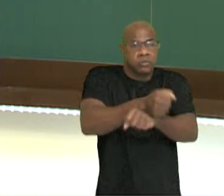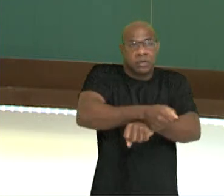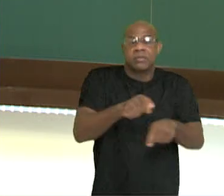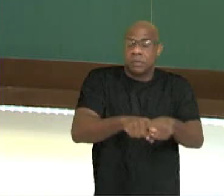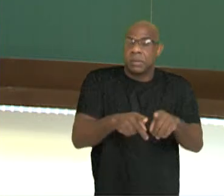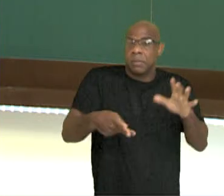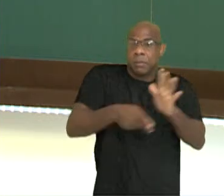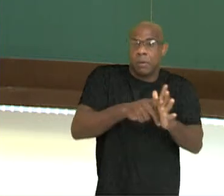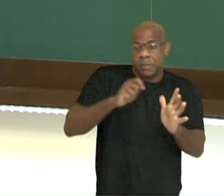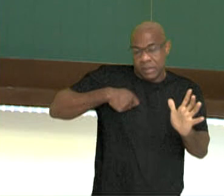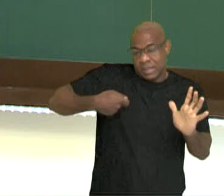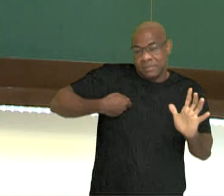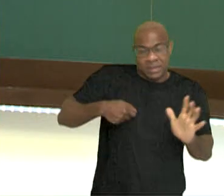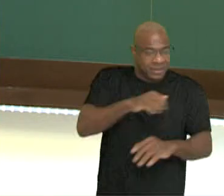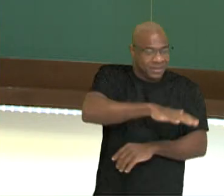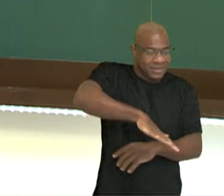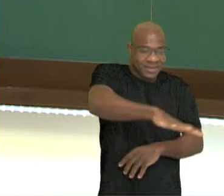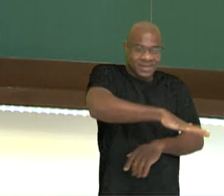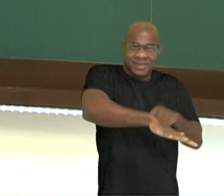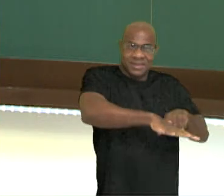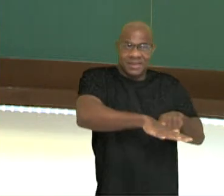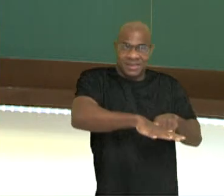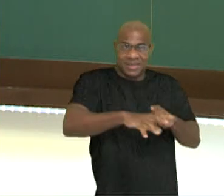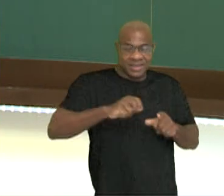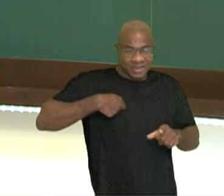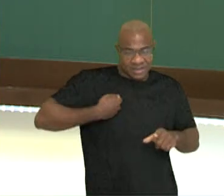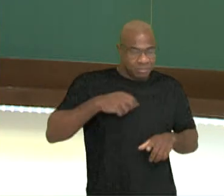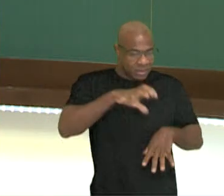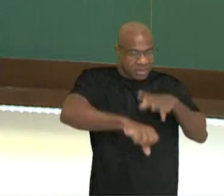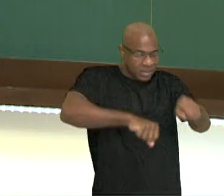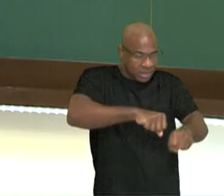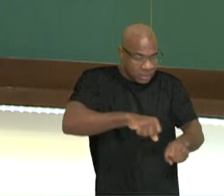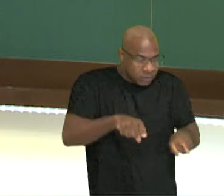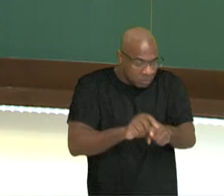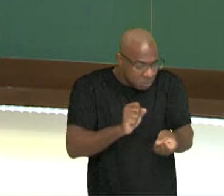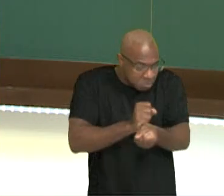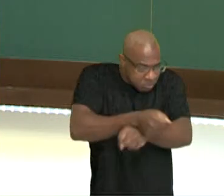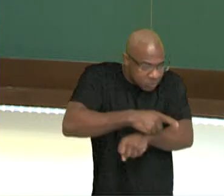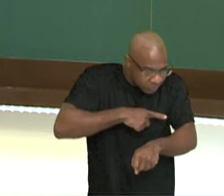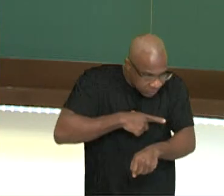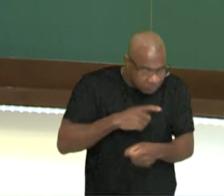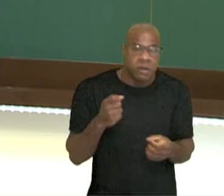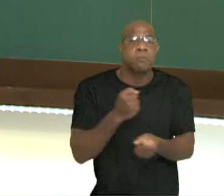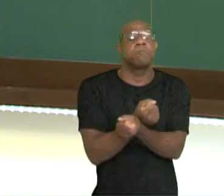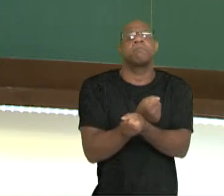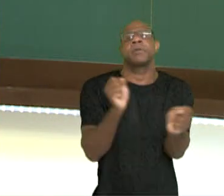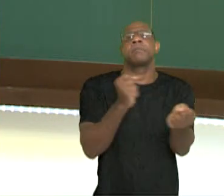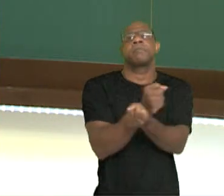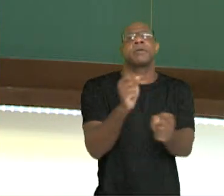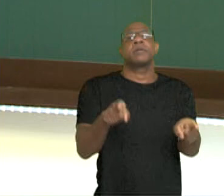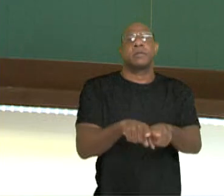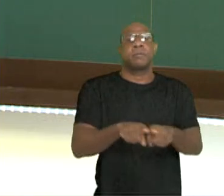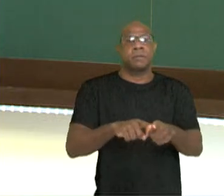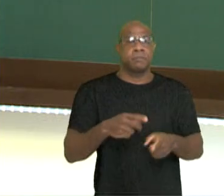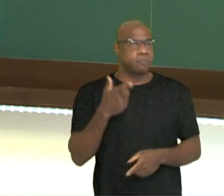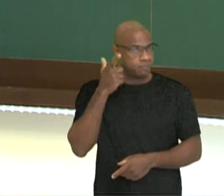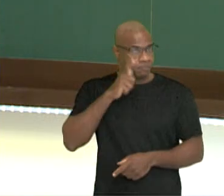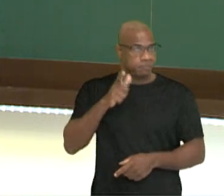Espanha. Então, a ilha, como um todo, vai ter a escravidão abolida por parte dos próprios escravizados.